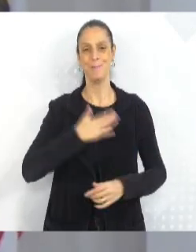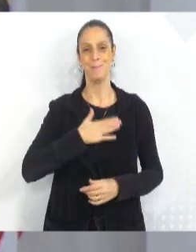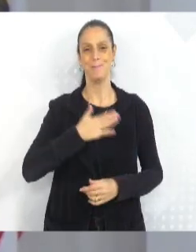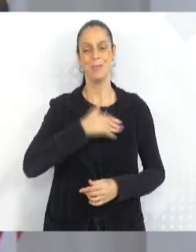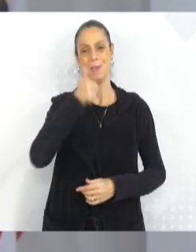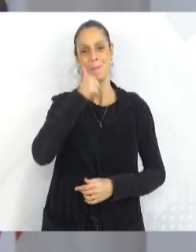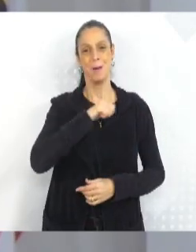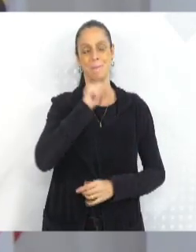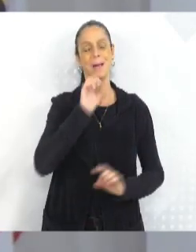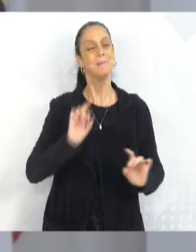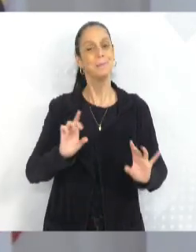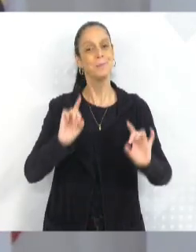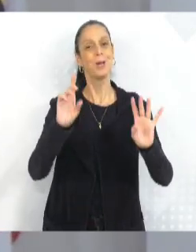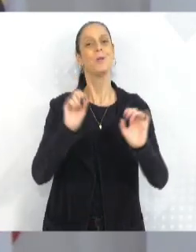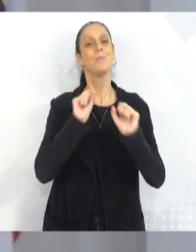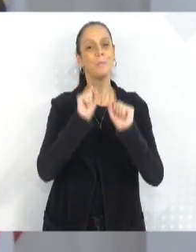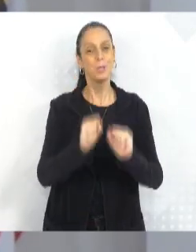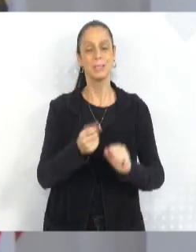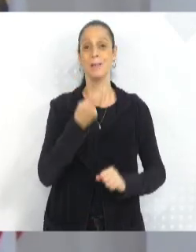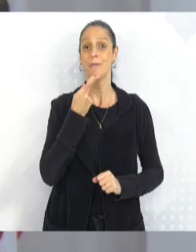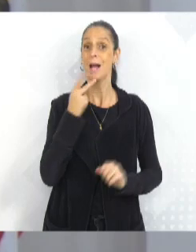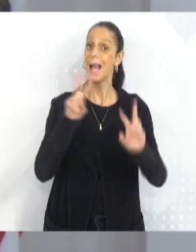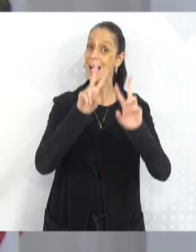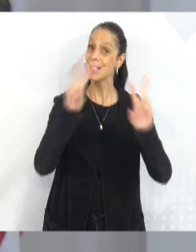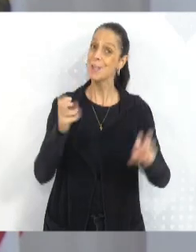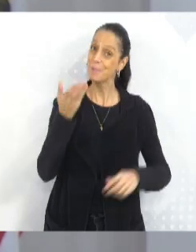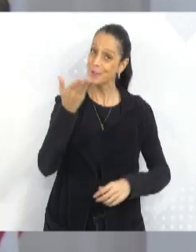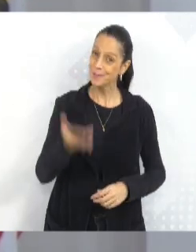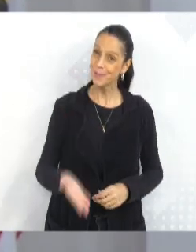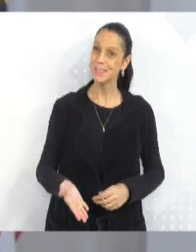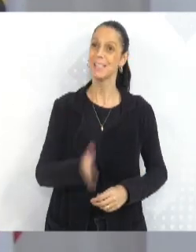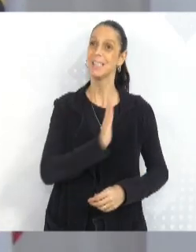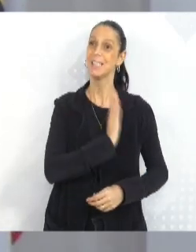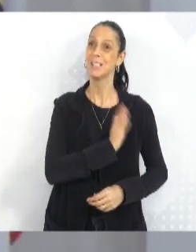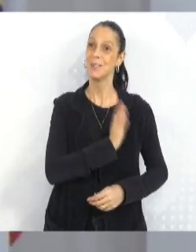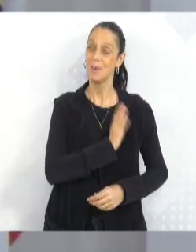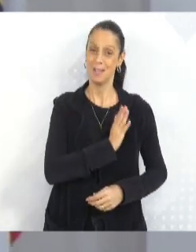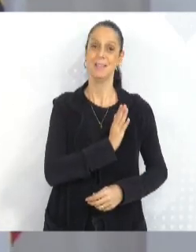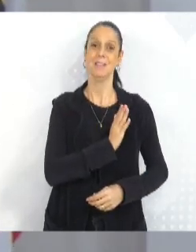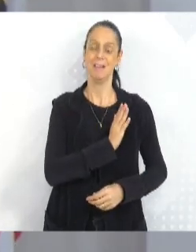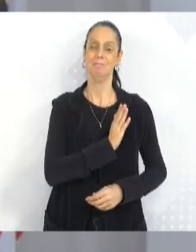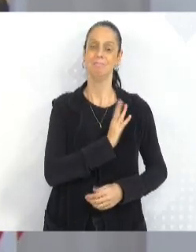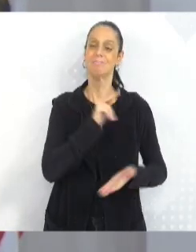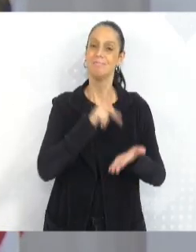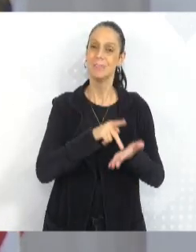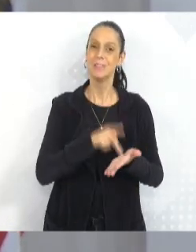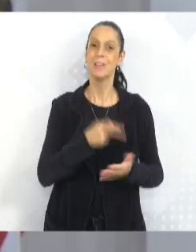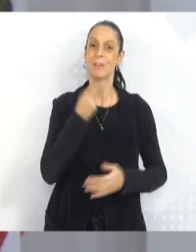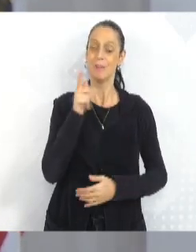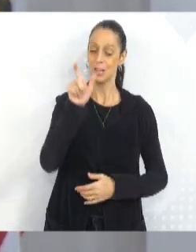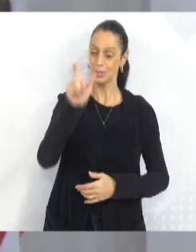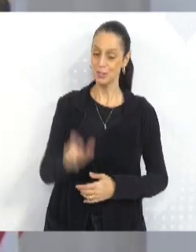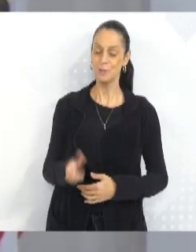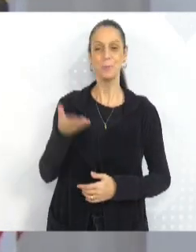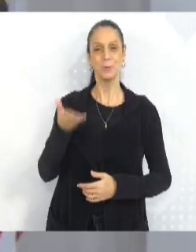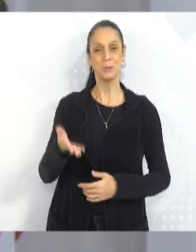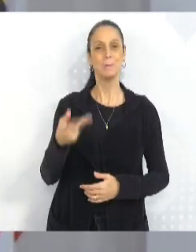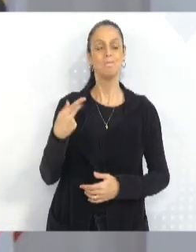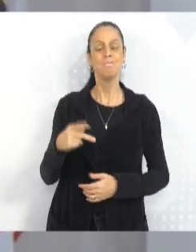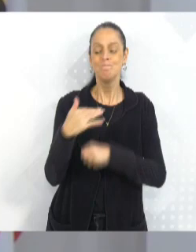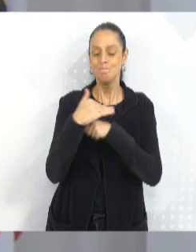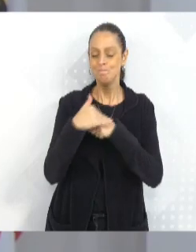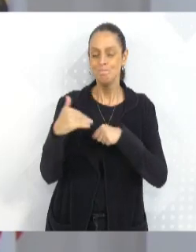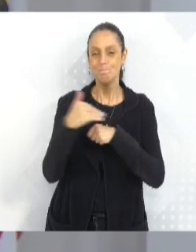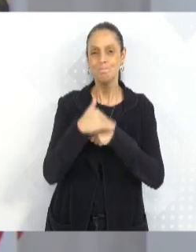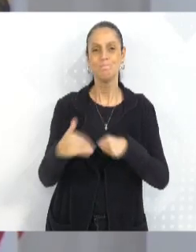privilégio, mãe, poder falar de boca cheia, de coração aberto da tua pessoa, do teu carinho